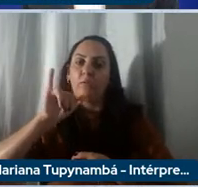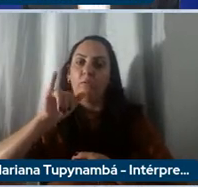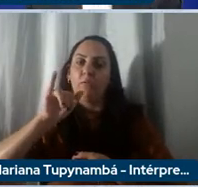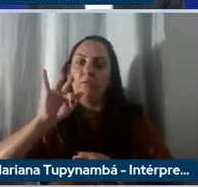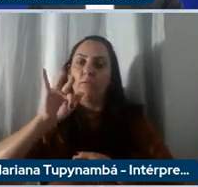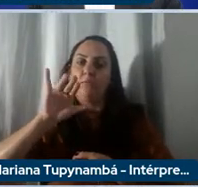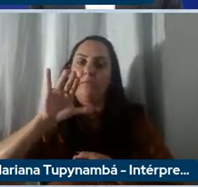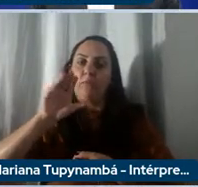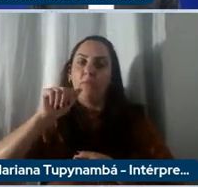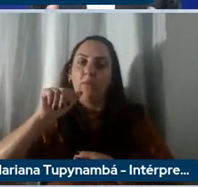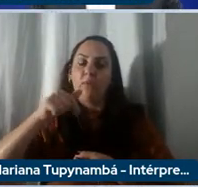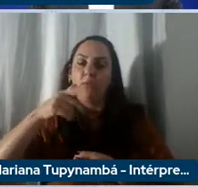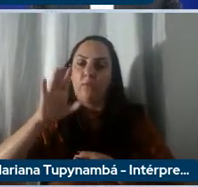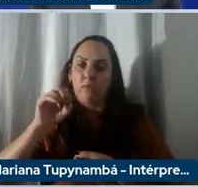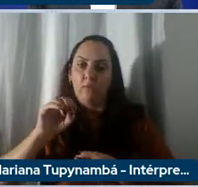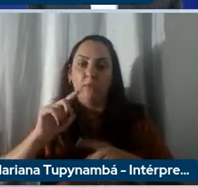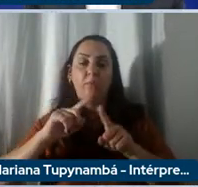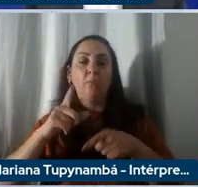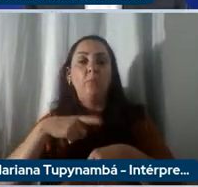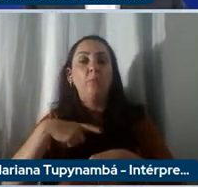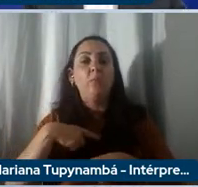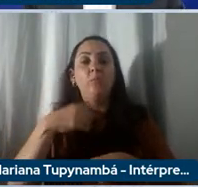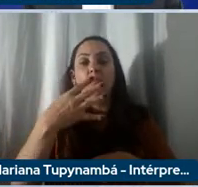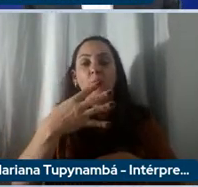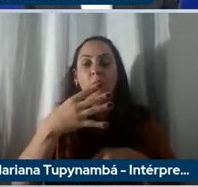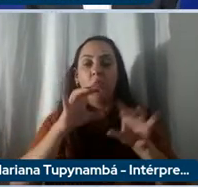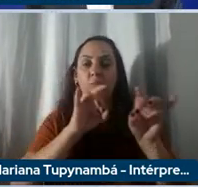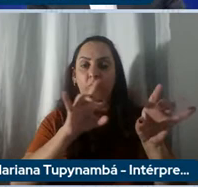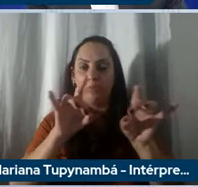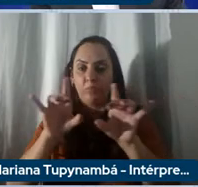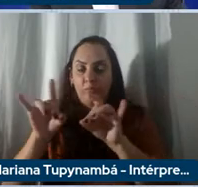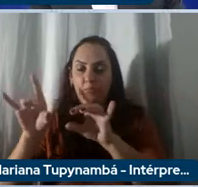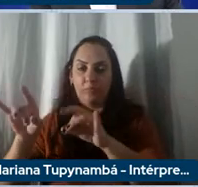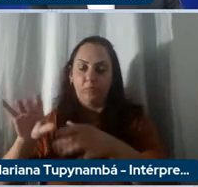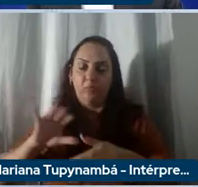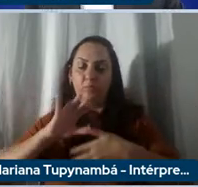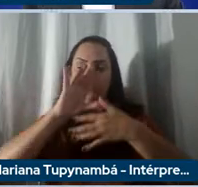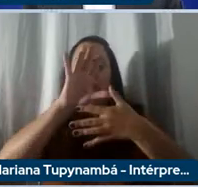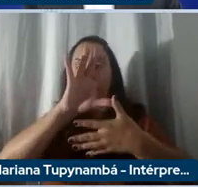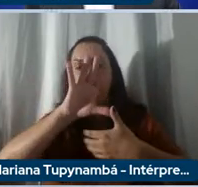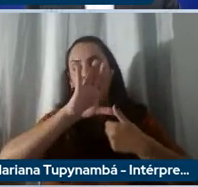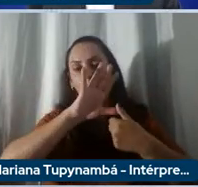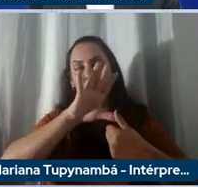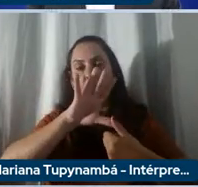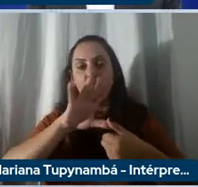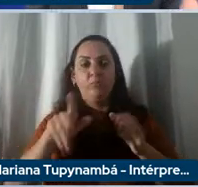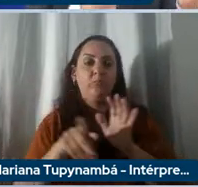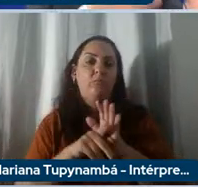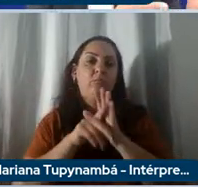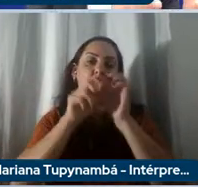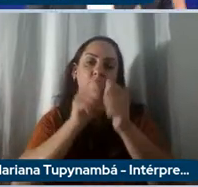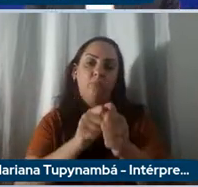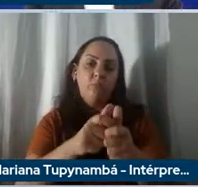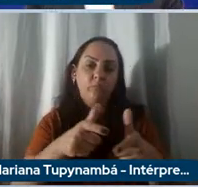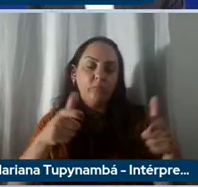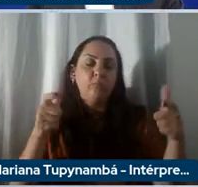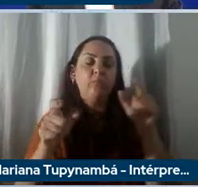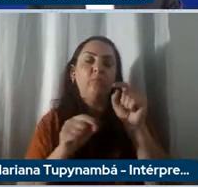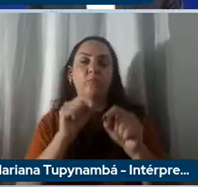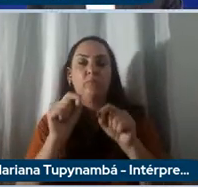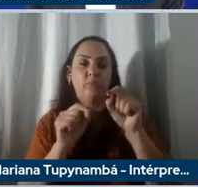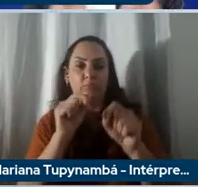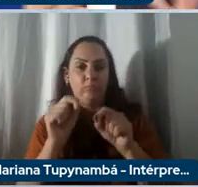quatro específicos da América do Sul primeiro expansão comercial como falaram nos nossos números de antes somos líderes no Brasil